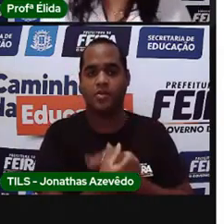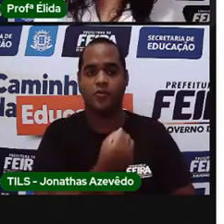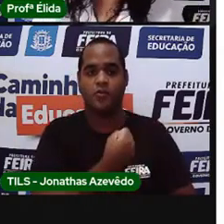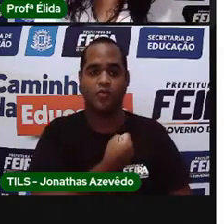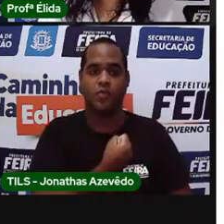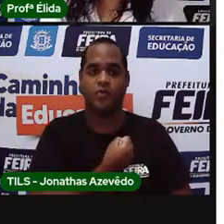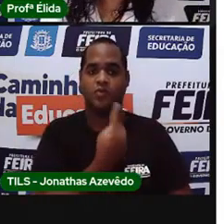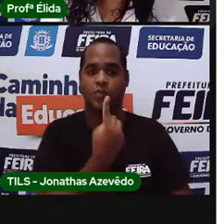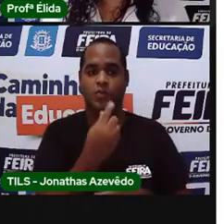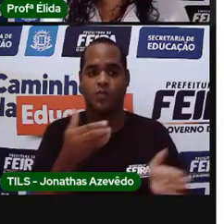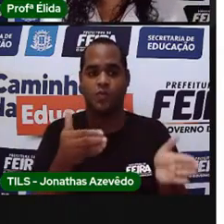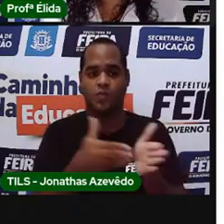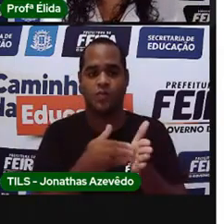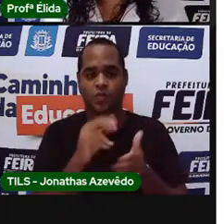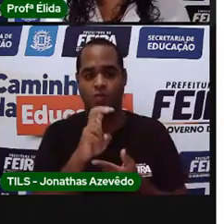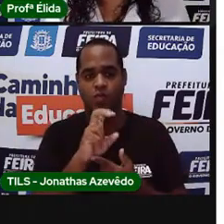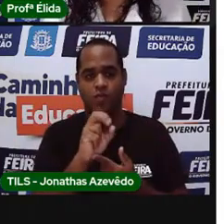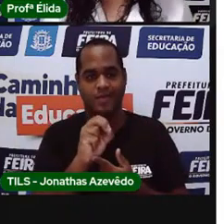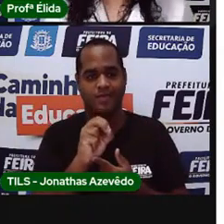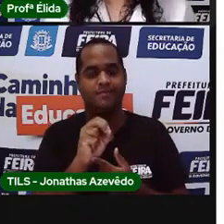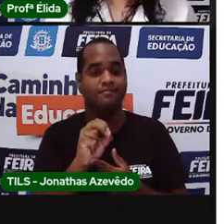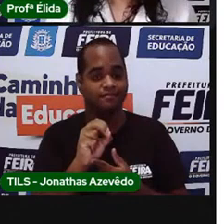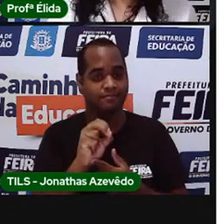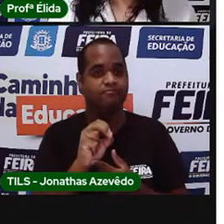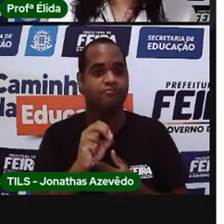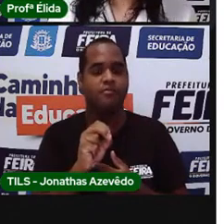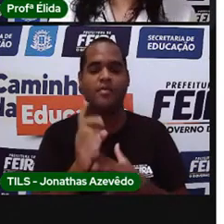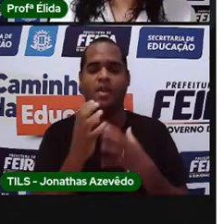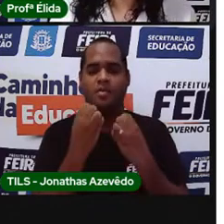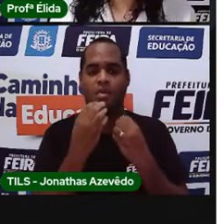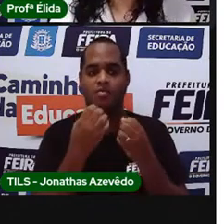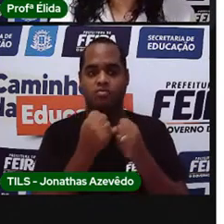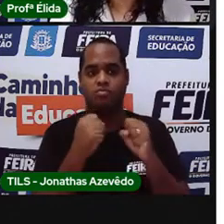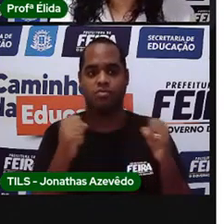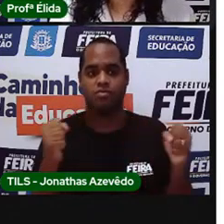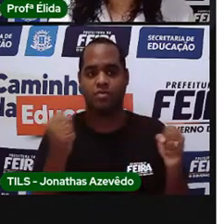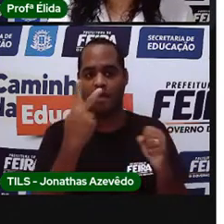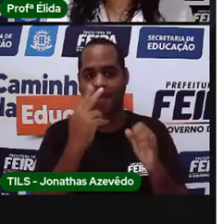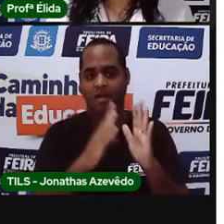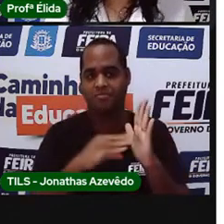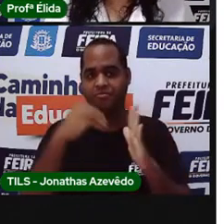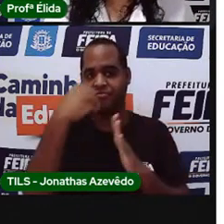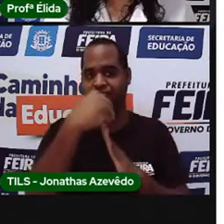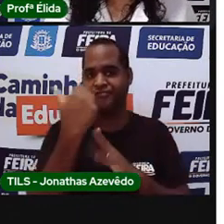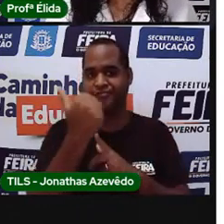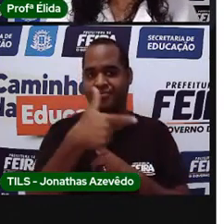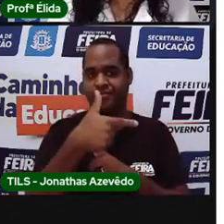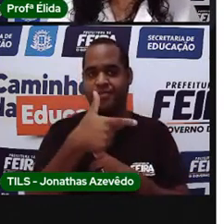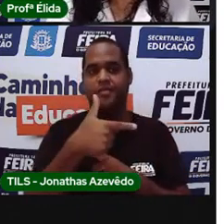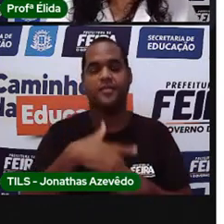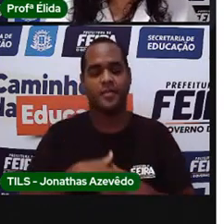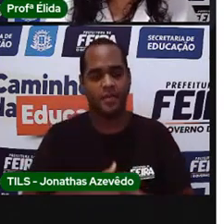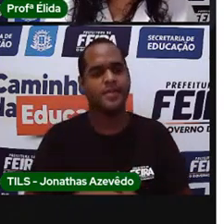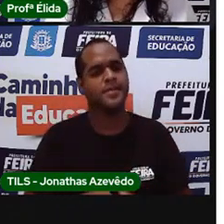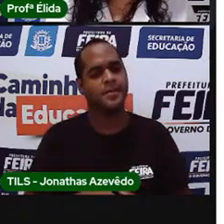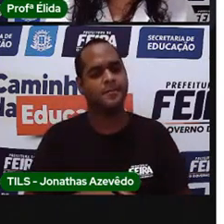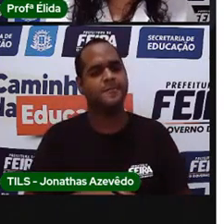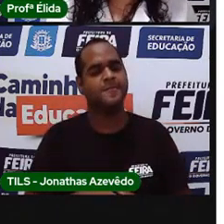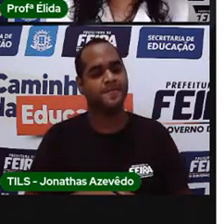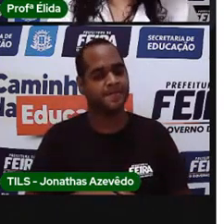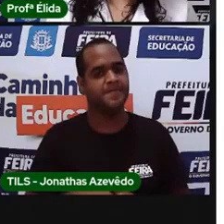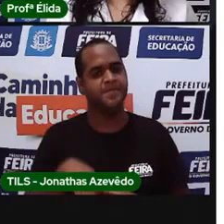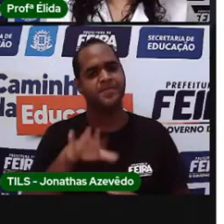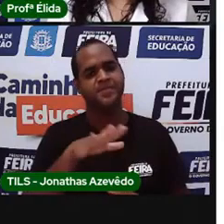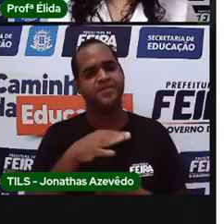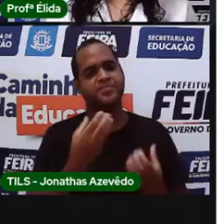1 ao número 50. Bem maior do que o calendário. Aí, o que é que